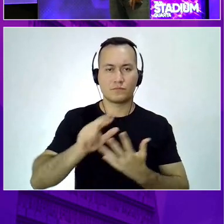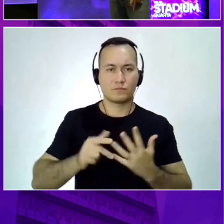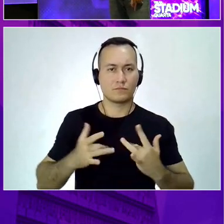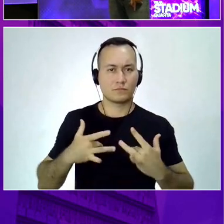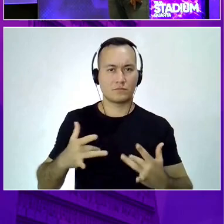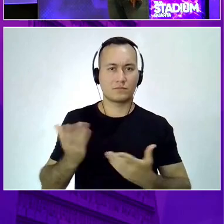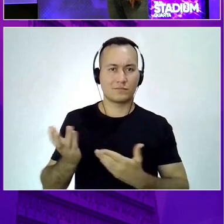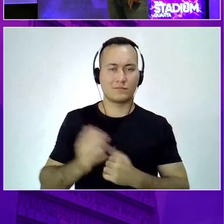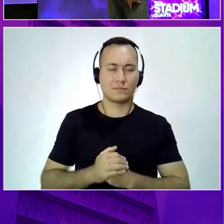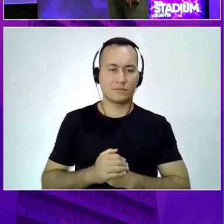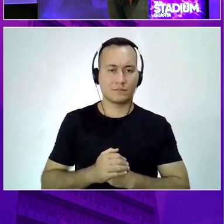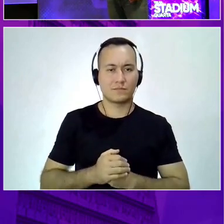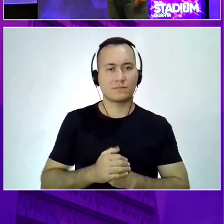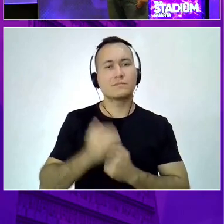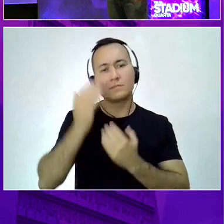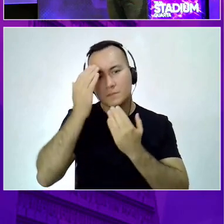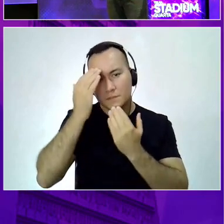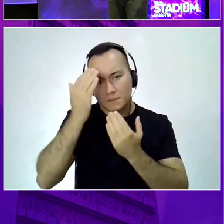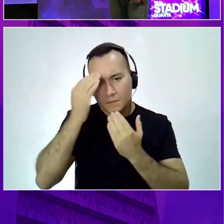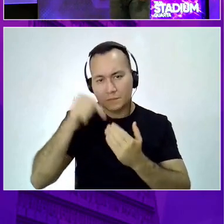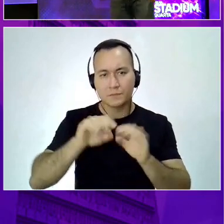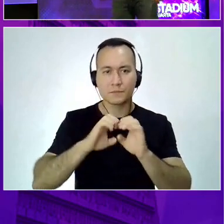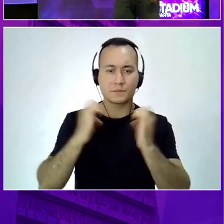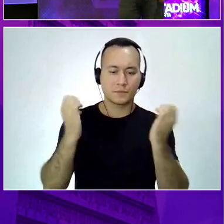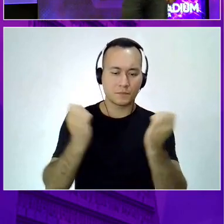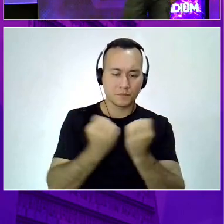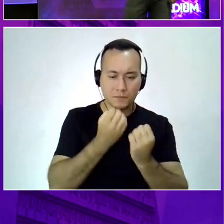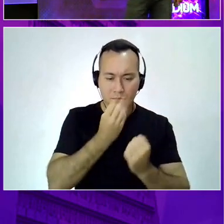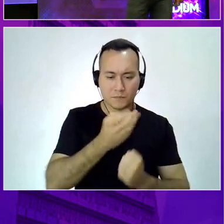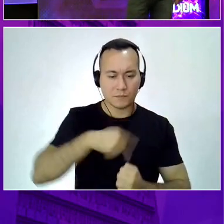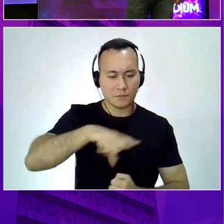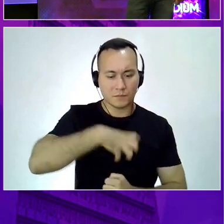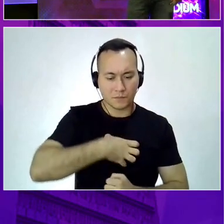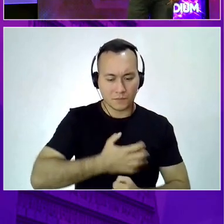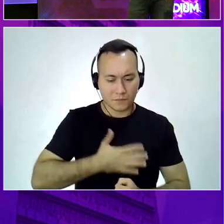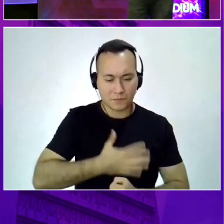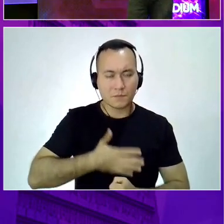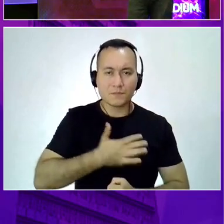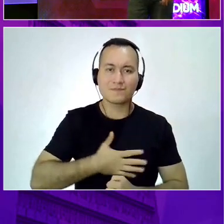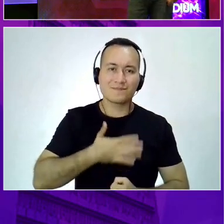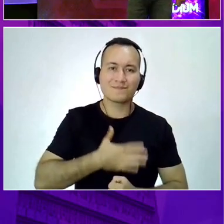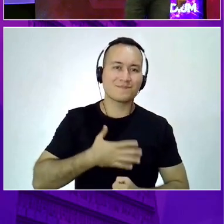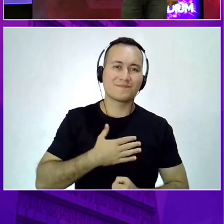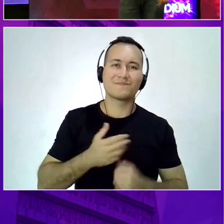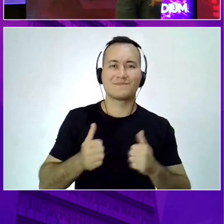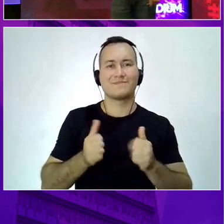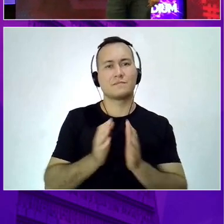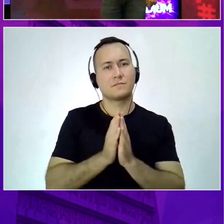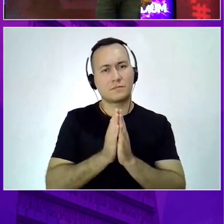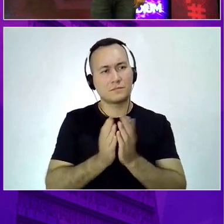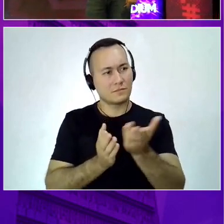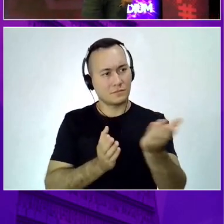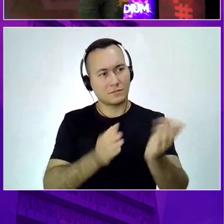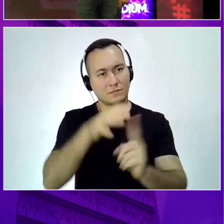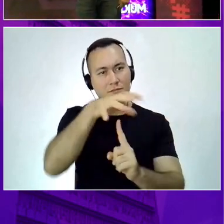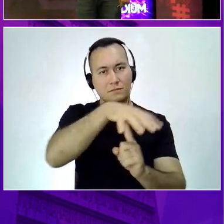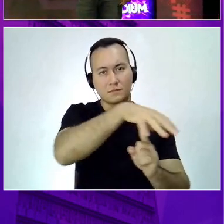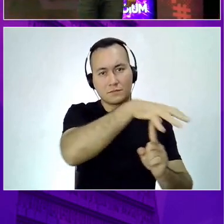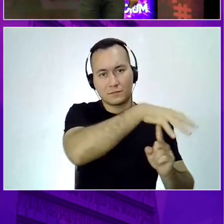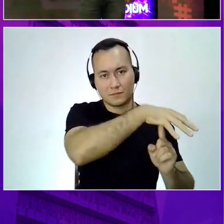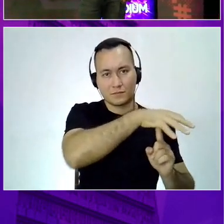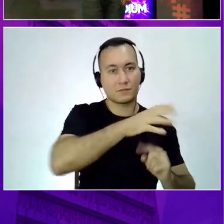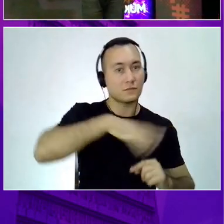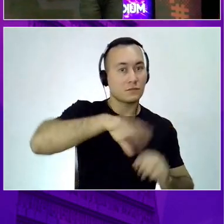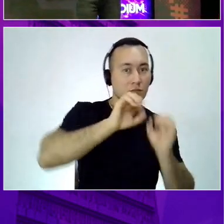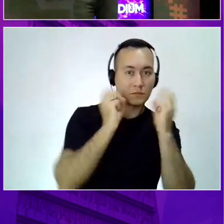evento de TDC. Foi bem bacana aqui. Estamos disponíveis aí para o vocês precisarem. Tá joia? Passa lá no nosso estande. Vamos rodar o workshop de Maestro Keller lá. Muito